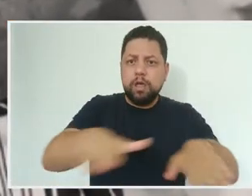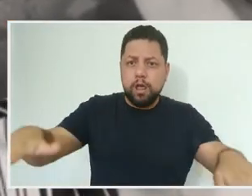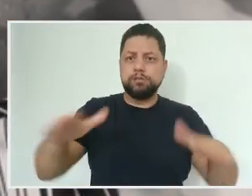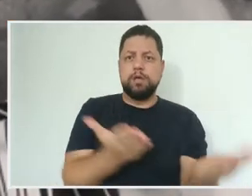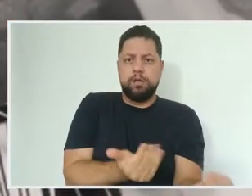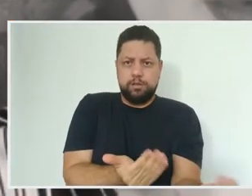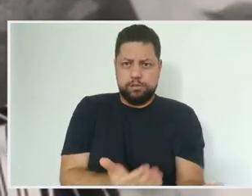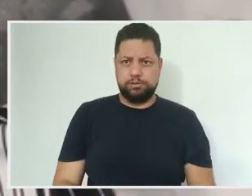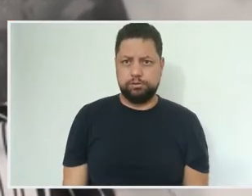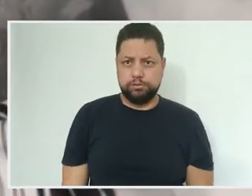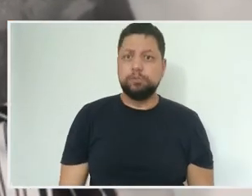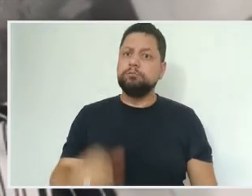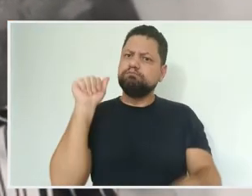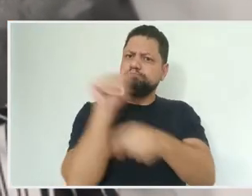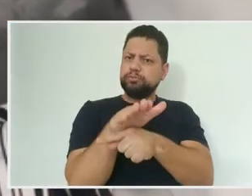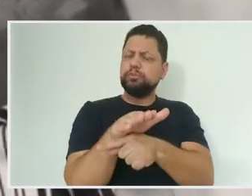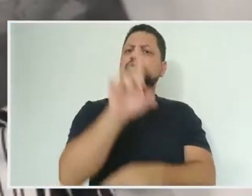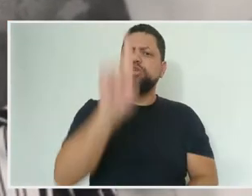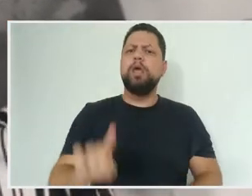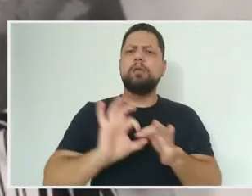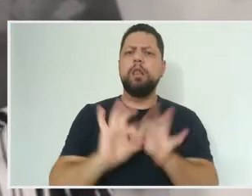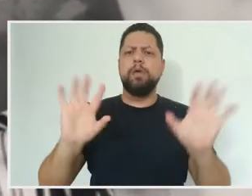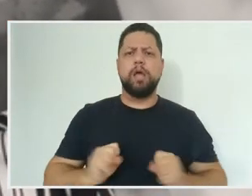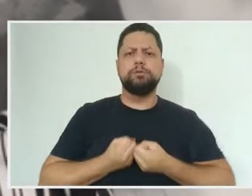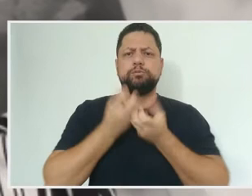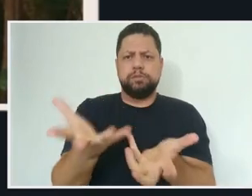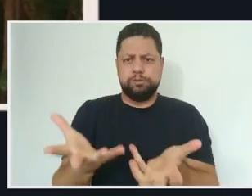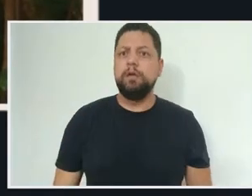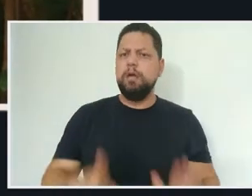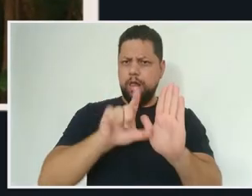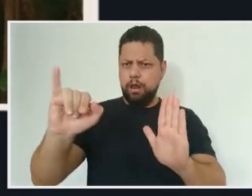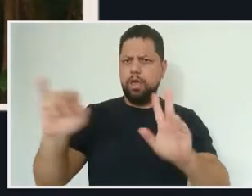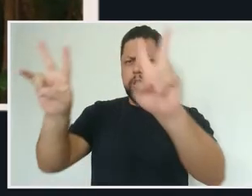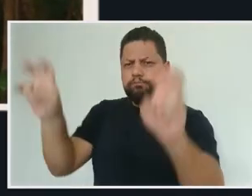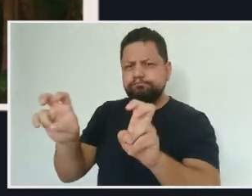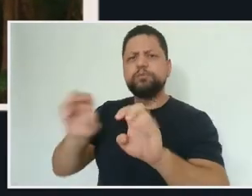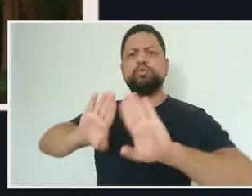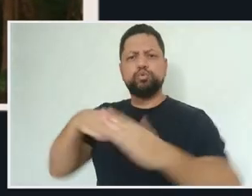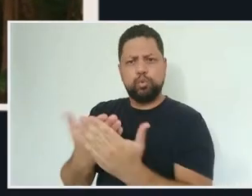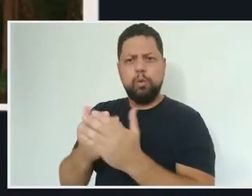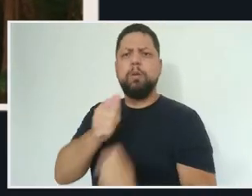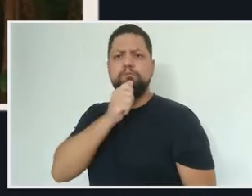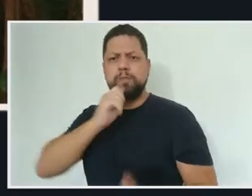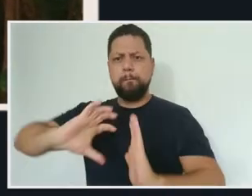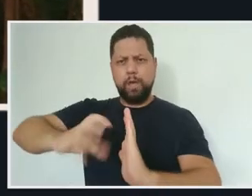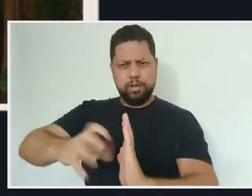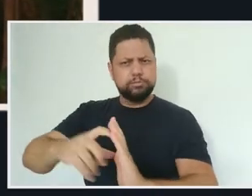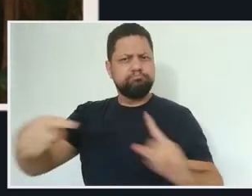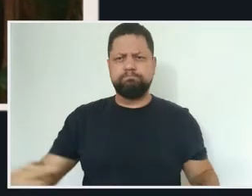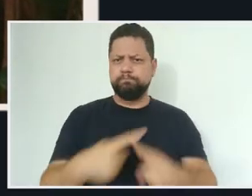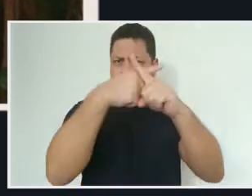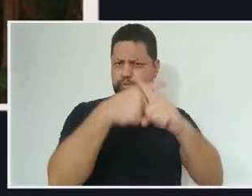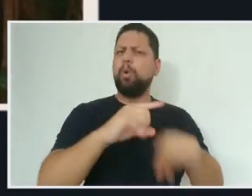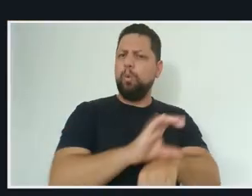legislações são inconstitucionais porque violam o direito à educação de qualidade. São inconstitucionais porque violam os direitos da